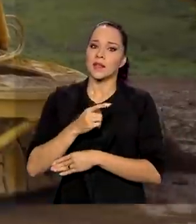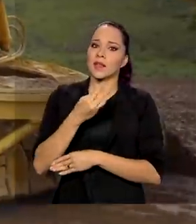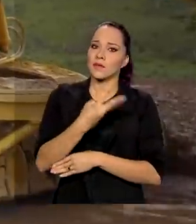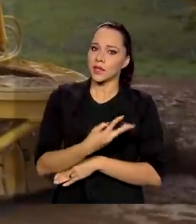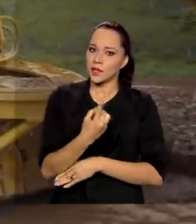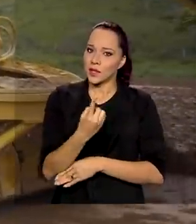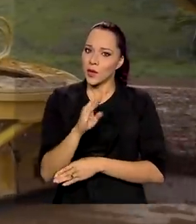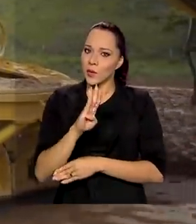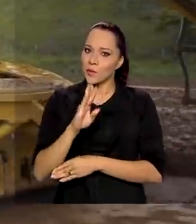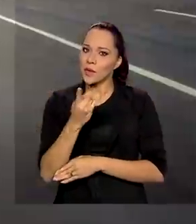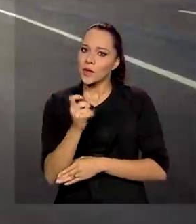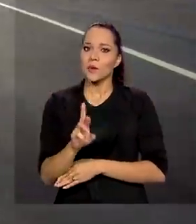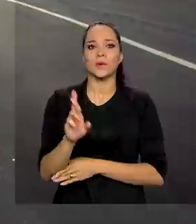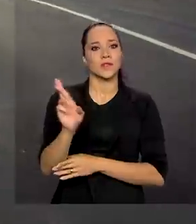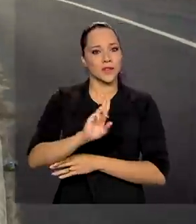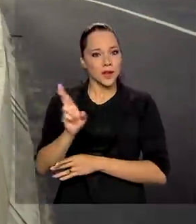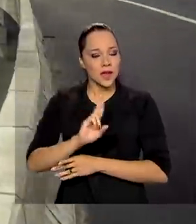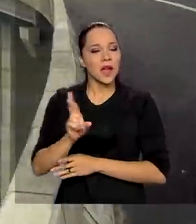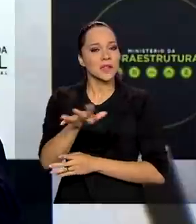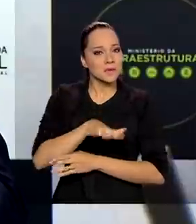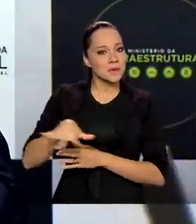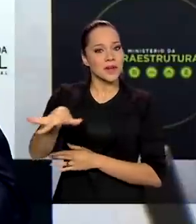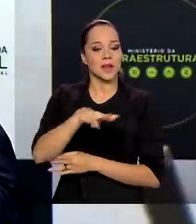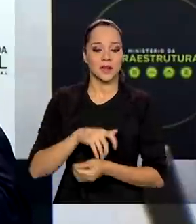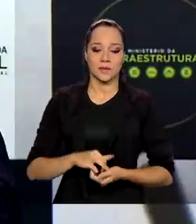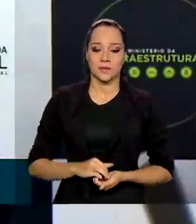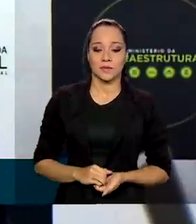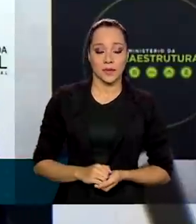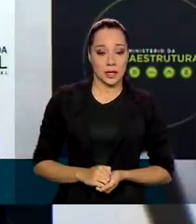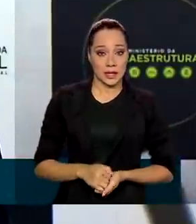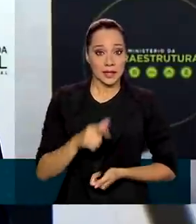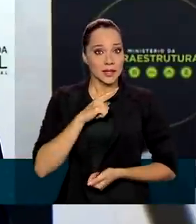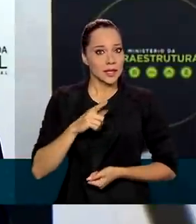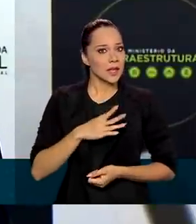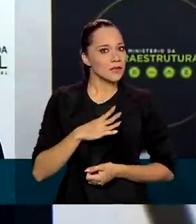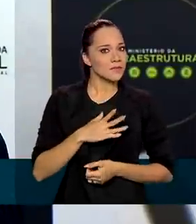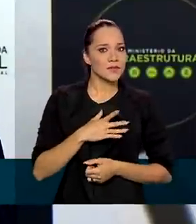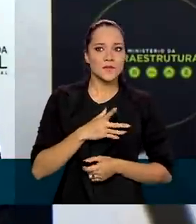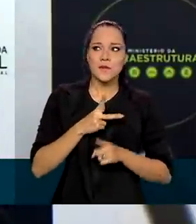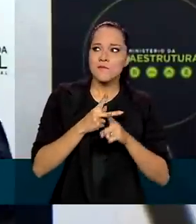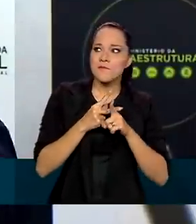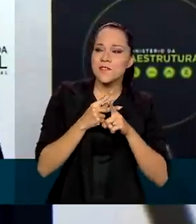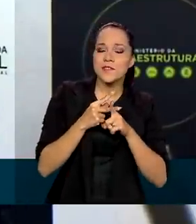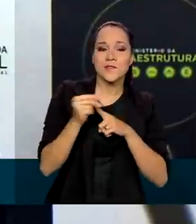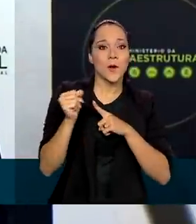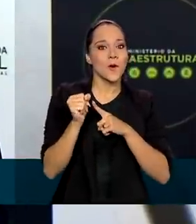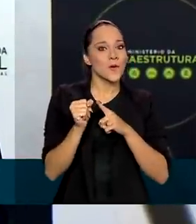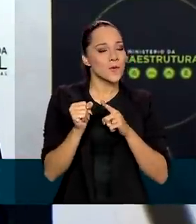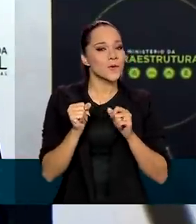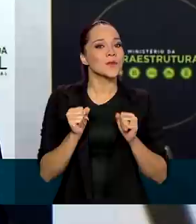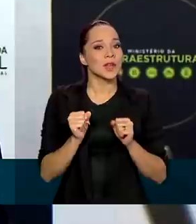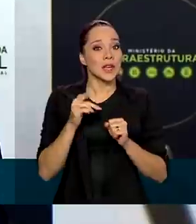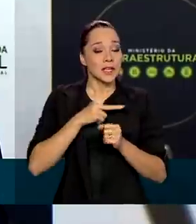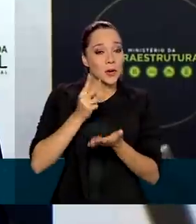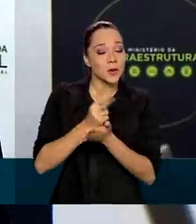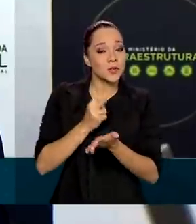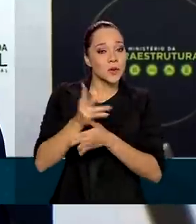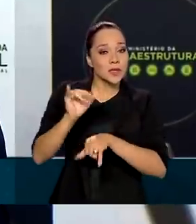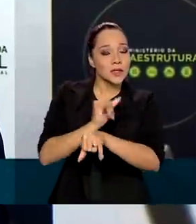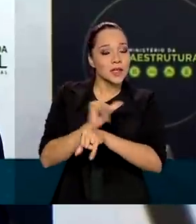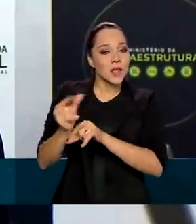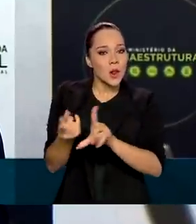bilhões de reais para o setor. Tivemos uma grande vitória silenciosa, que foi manter a logística